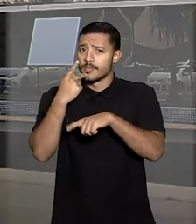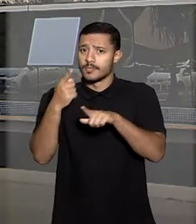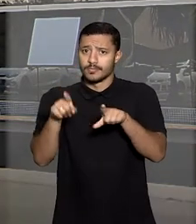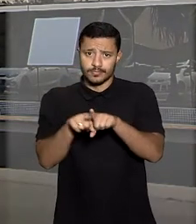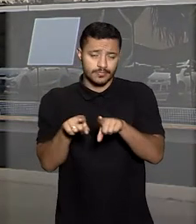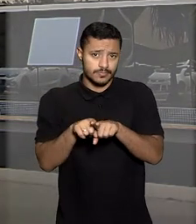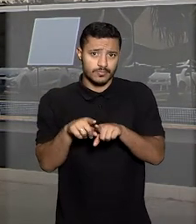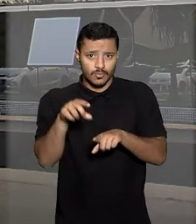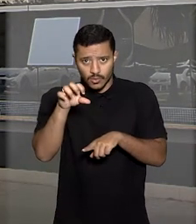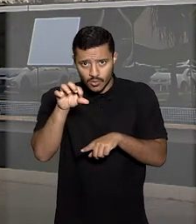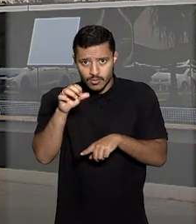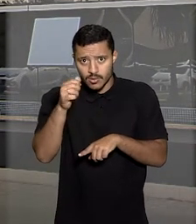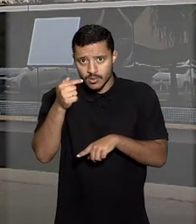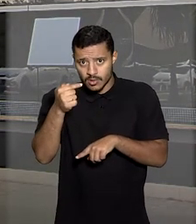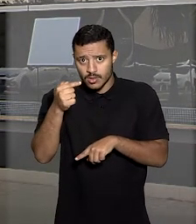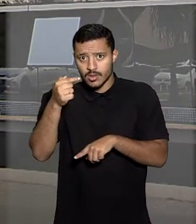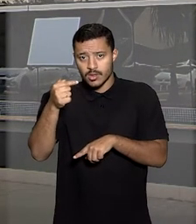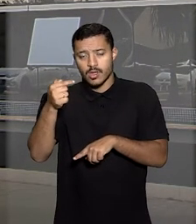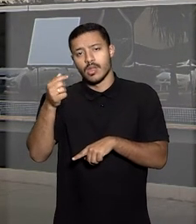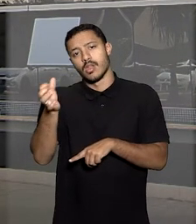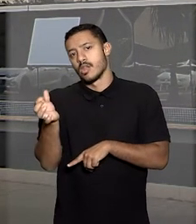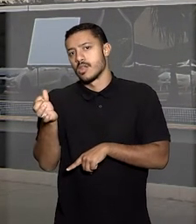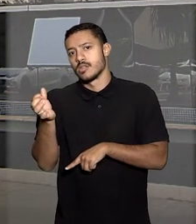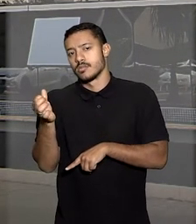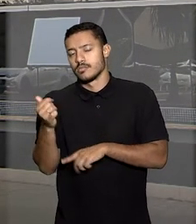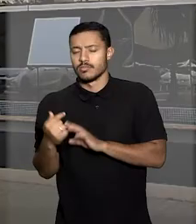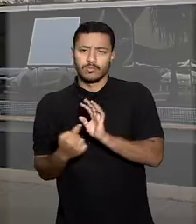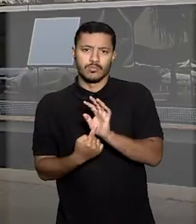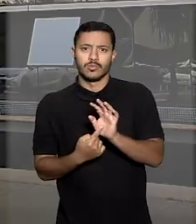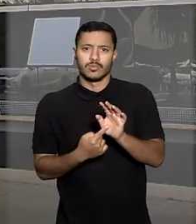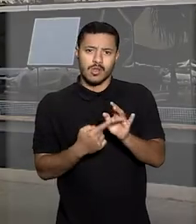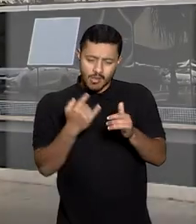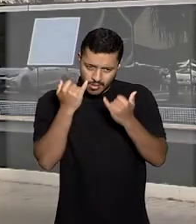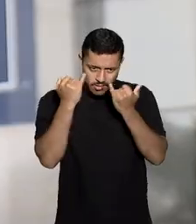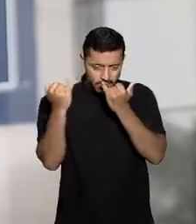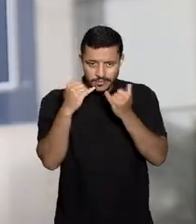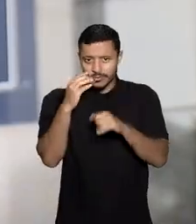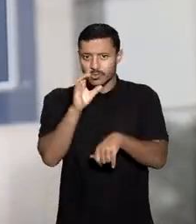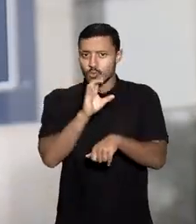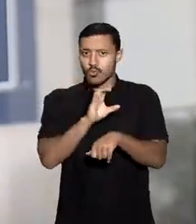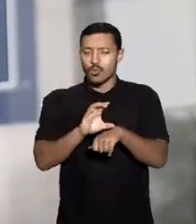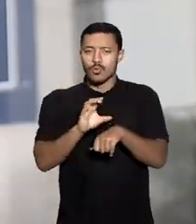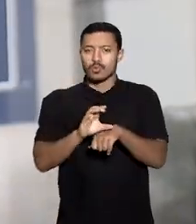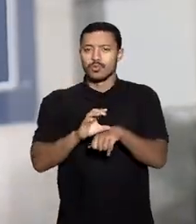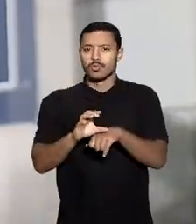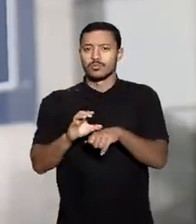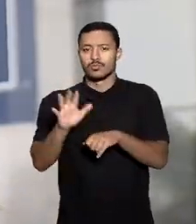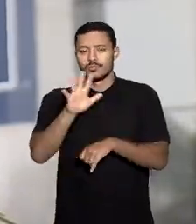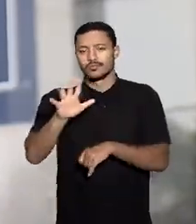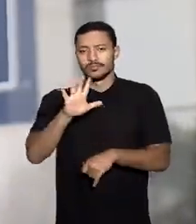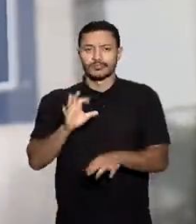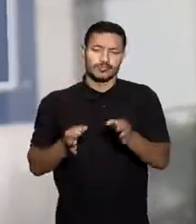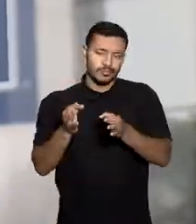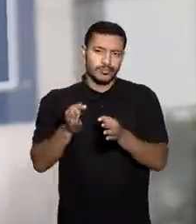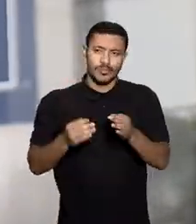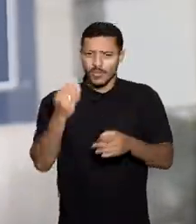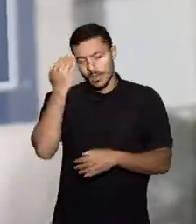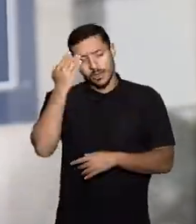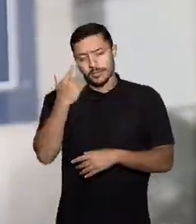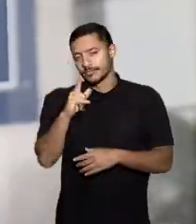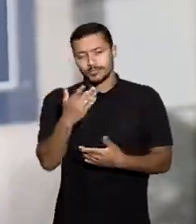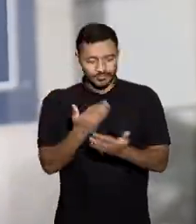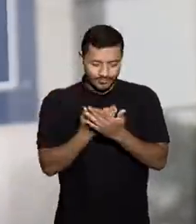nota técnica 9.666 disponível no banco de dados do Conselho Nacional de Justiça entende não haver